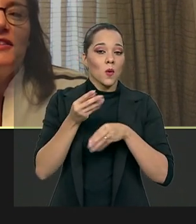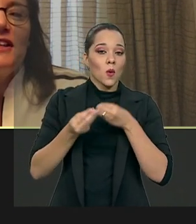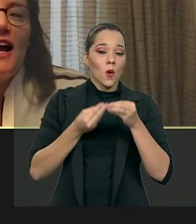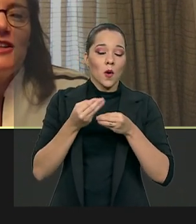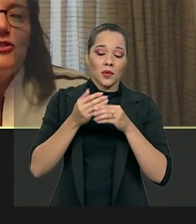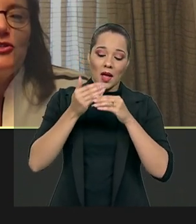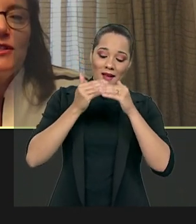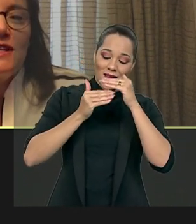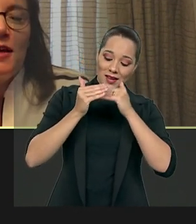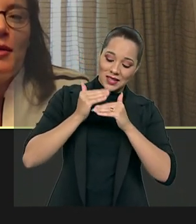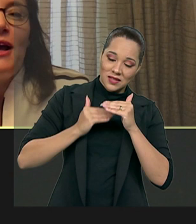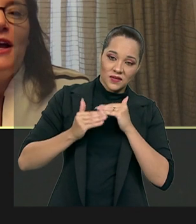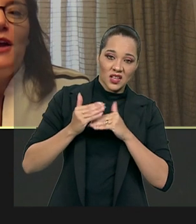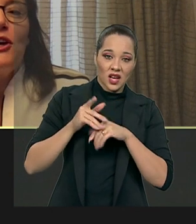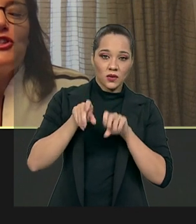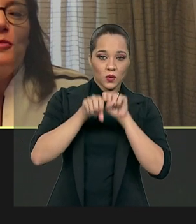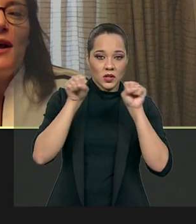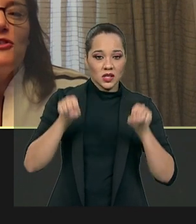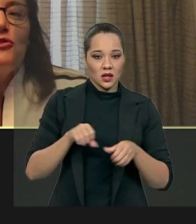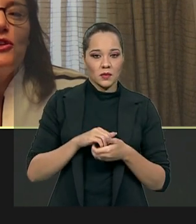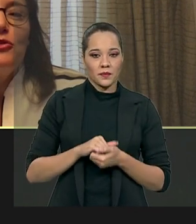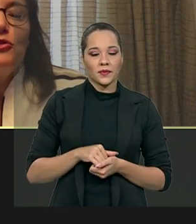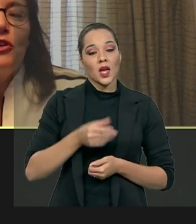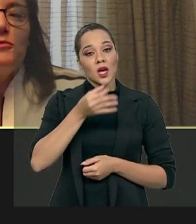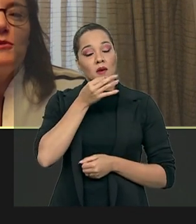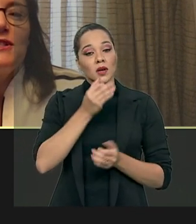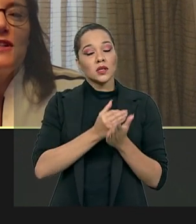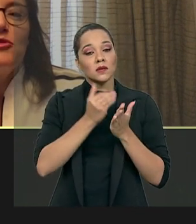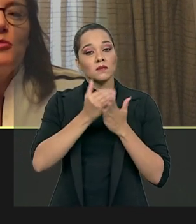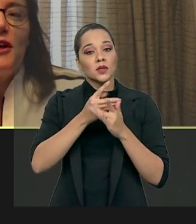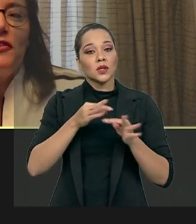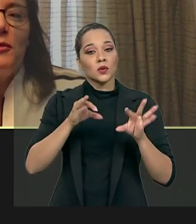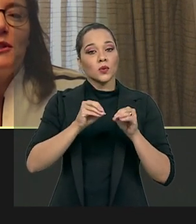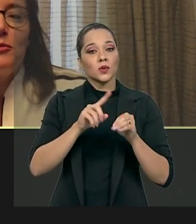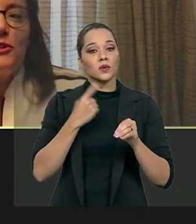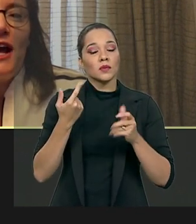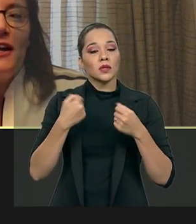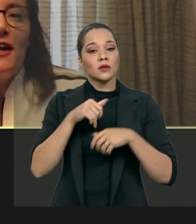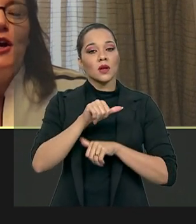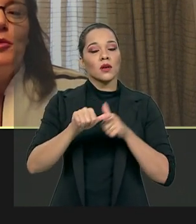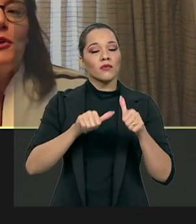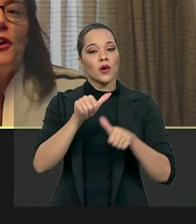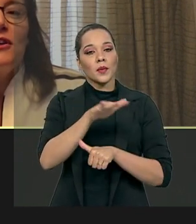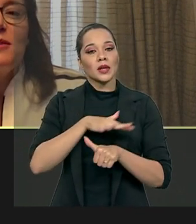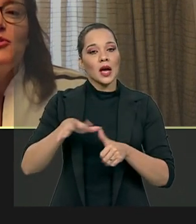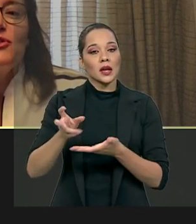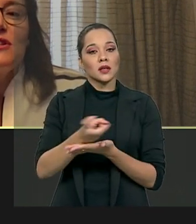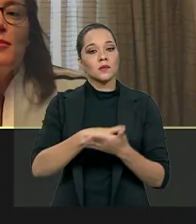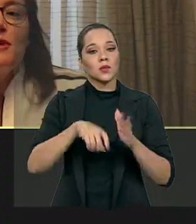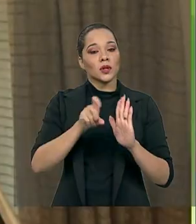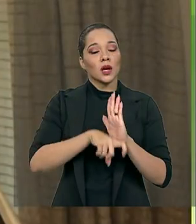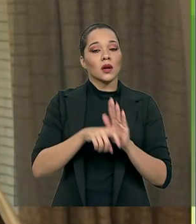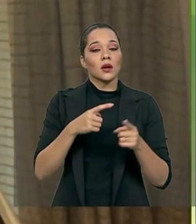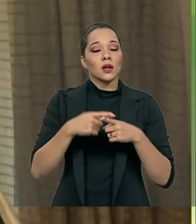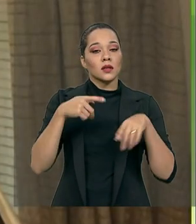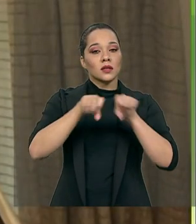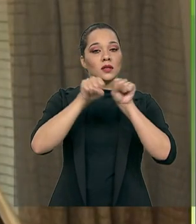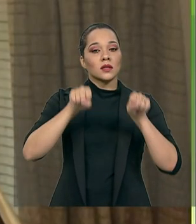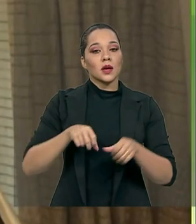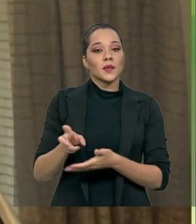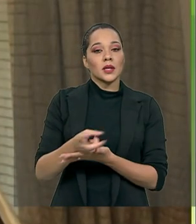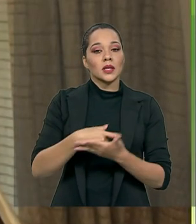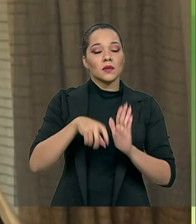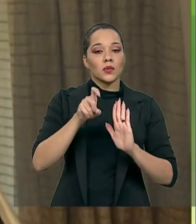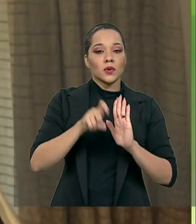regressividade do sistema. Eu acho que, mais do que tudo, nós precisamos de uma reforma tributária porque nós temos um sistema tributário